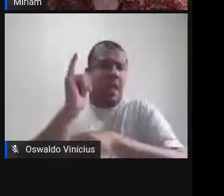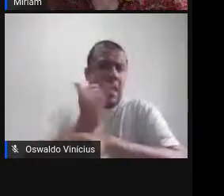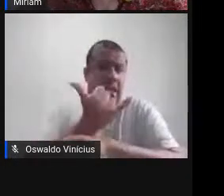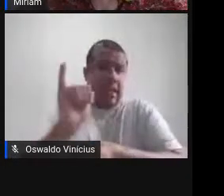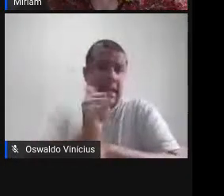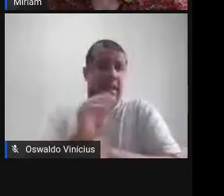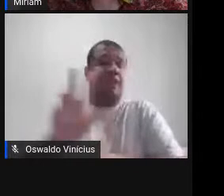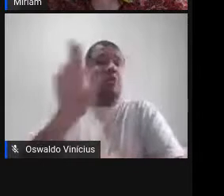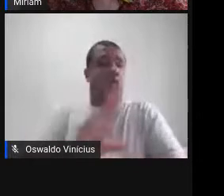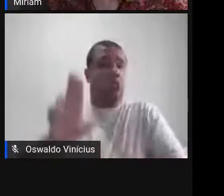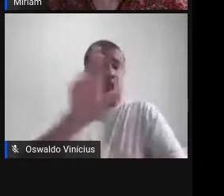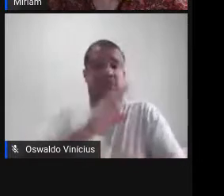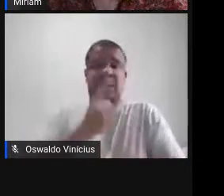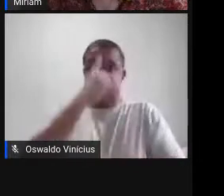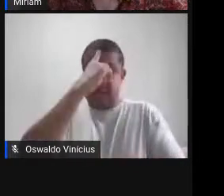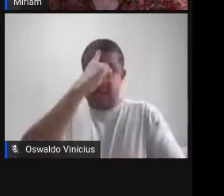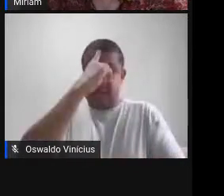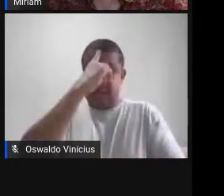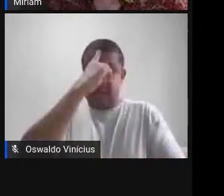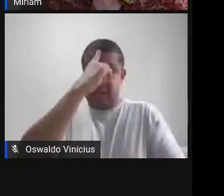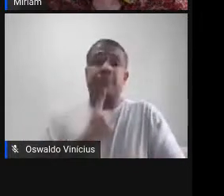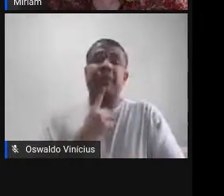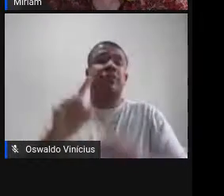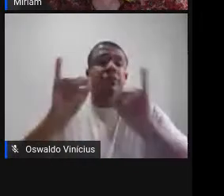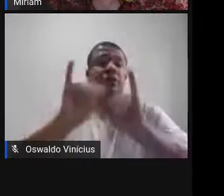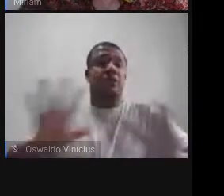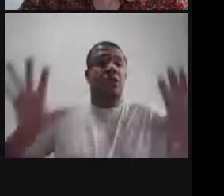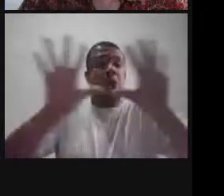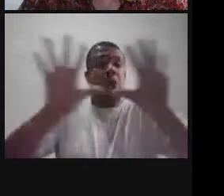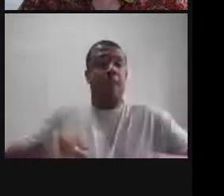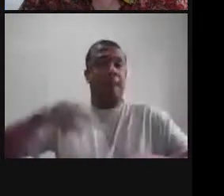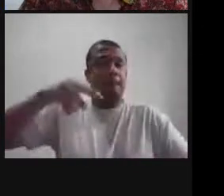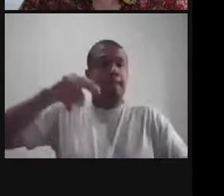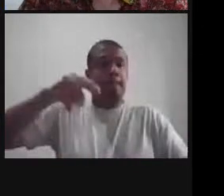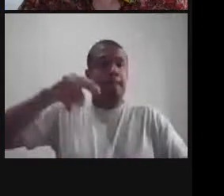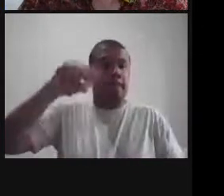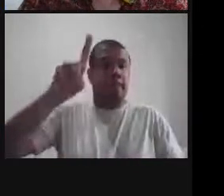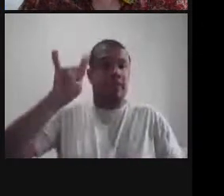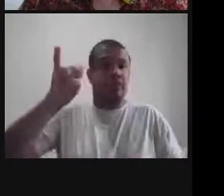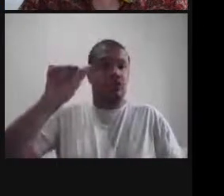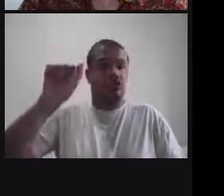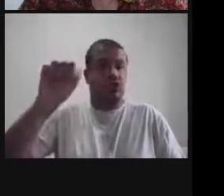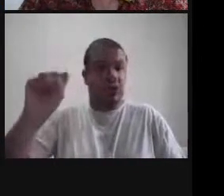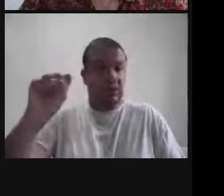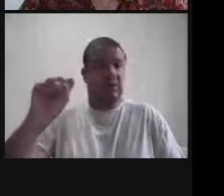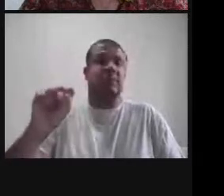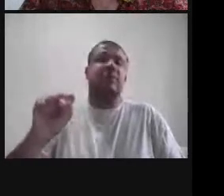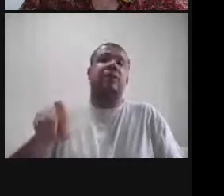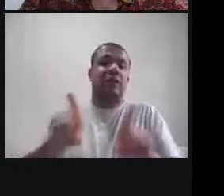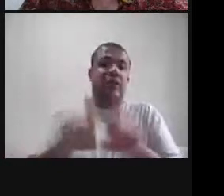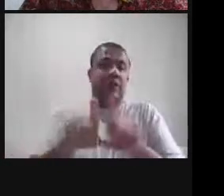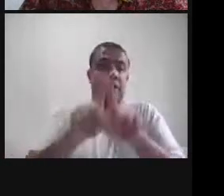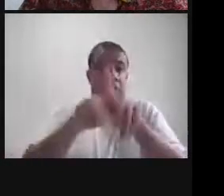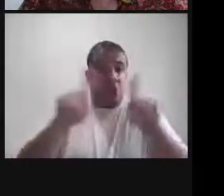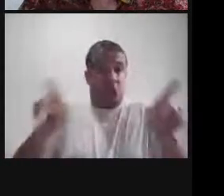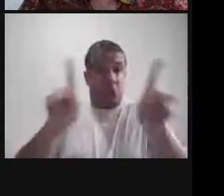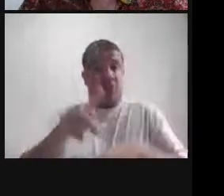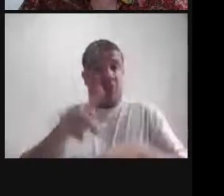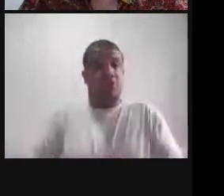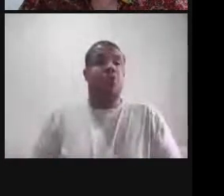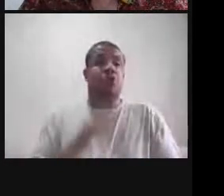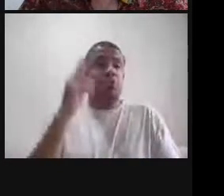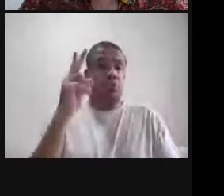imagens e do uso de mídias na capacitação didático-cultural de professores do ensino fundamental, eu